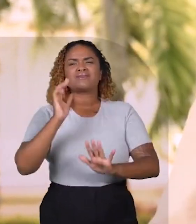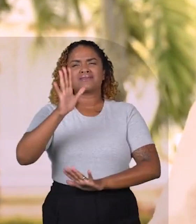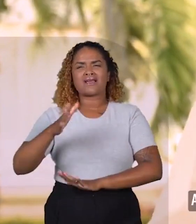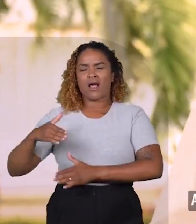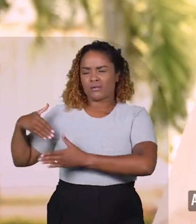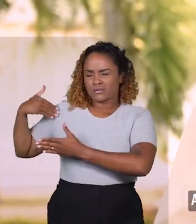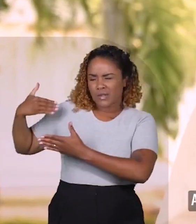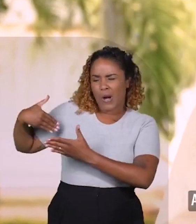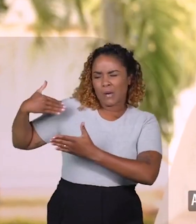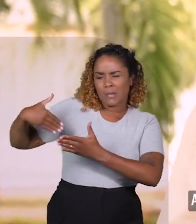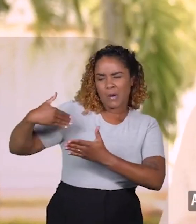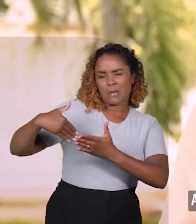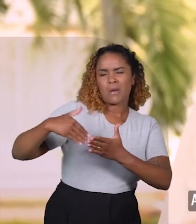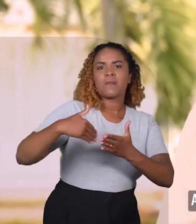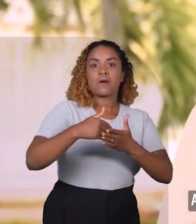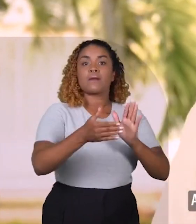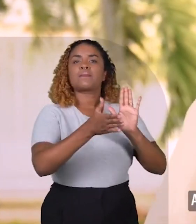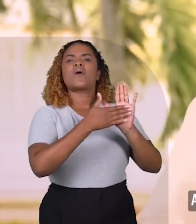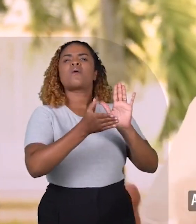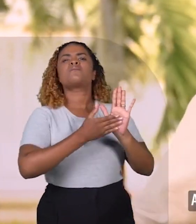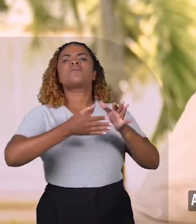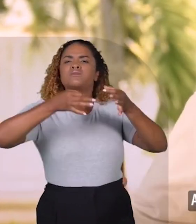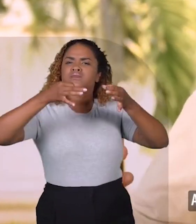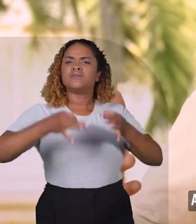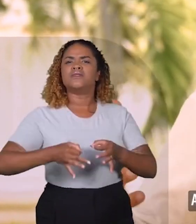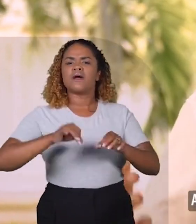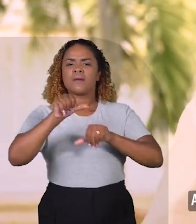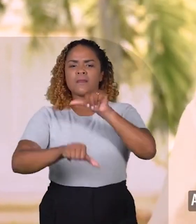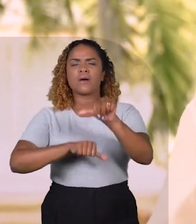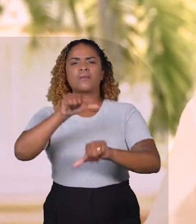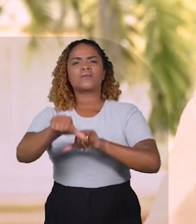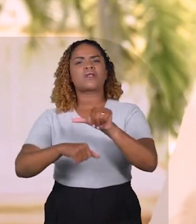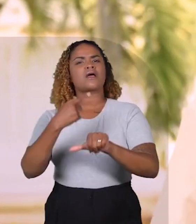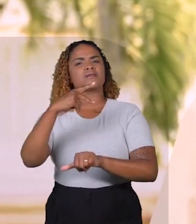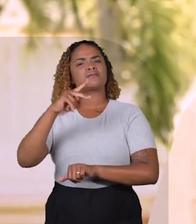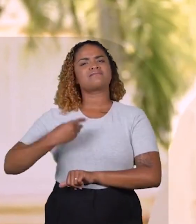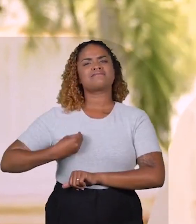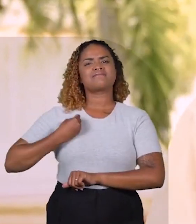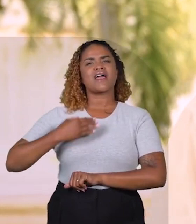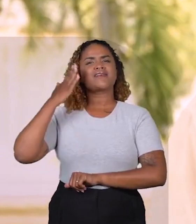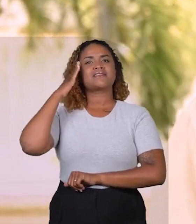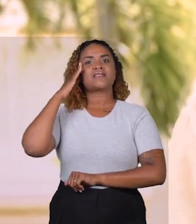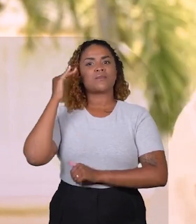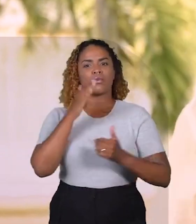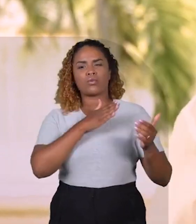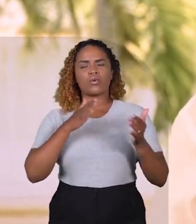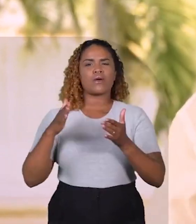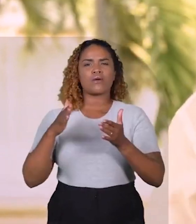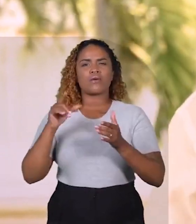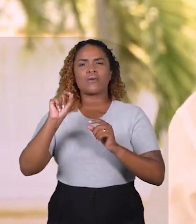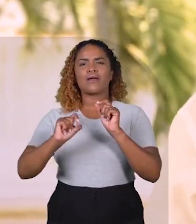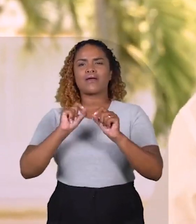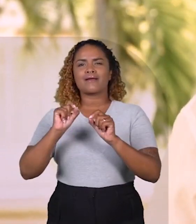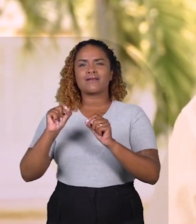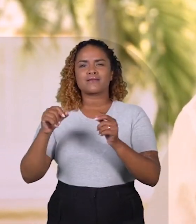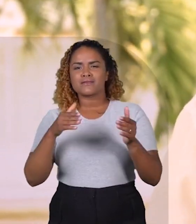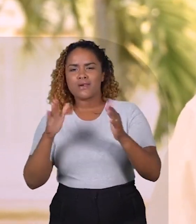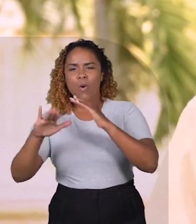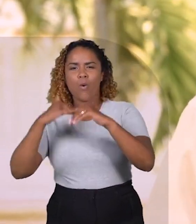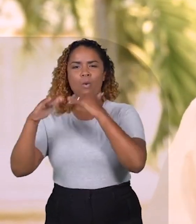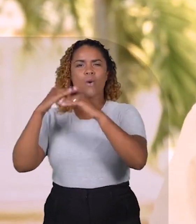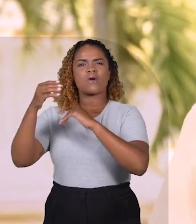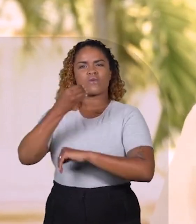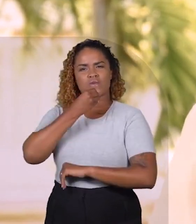fizemos. Apresentamos propostas reais para mudar a sua vida. E sabemos o caminho do desenvolvimento e da oportunidade.